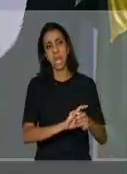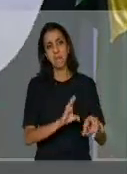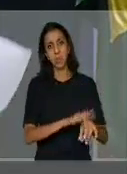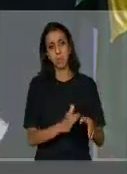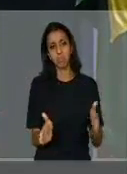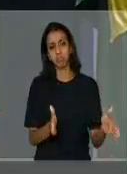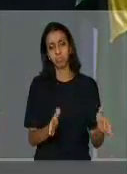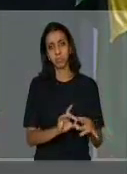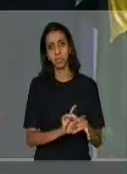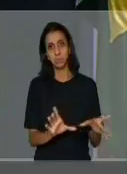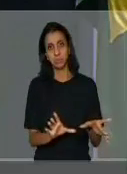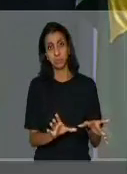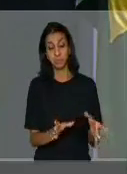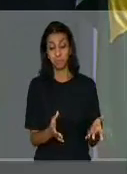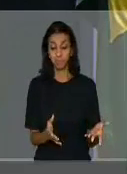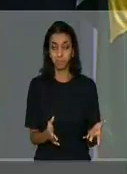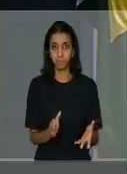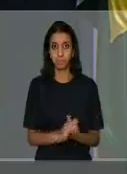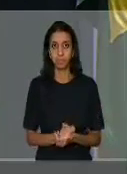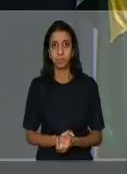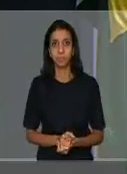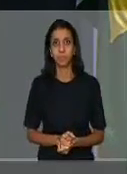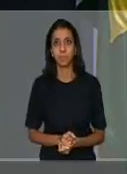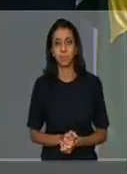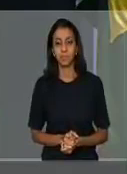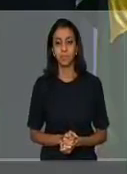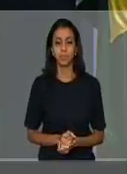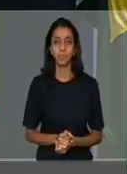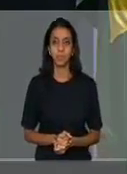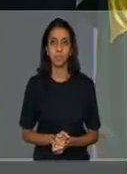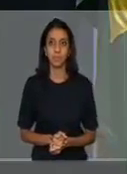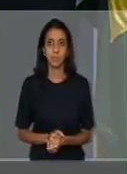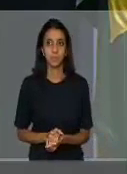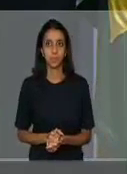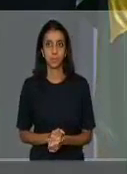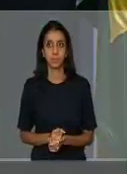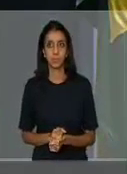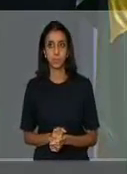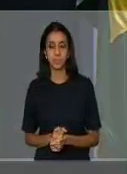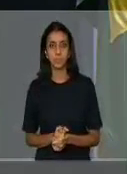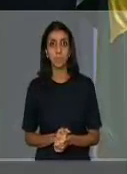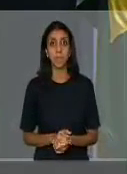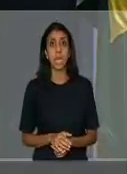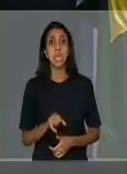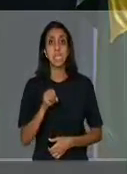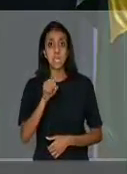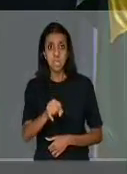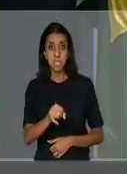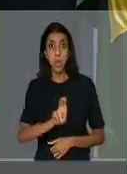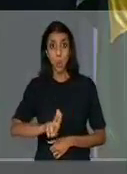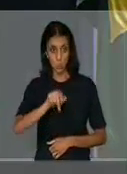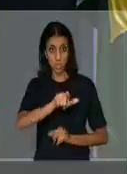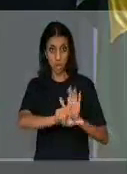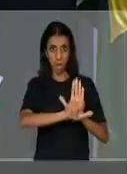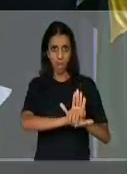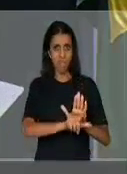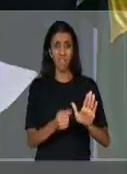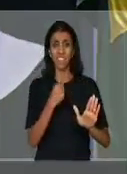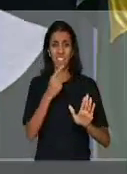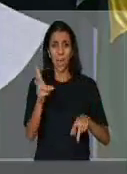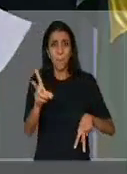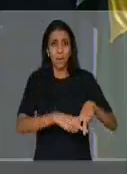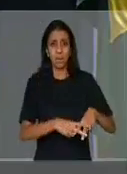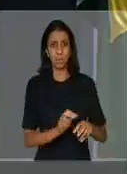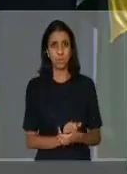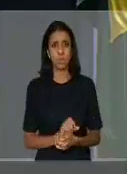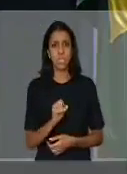Invocando essa lei, ninguém fica preso. Tendo um pouquinho